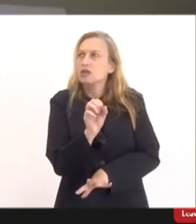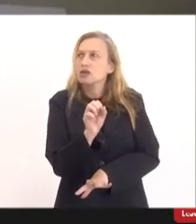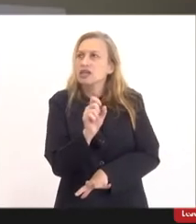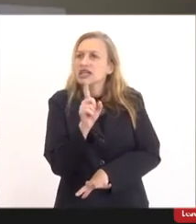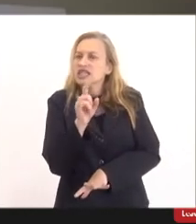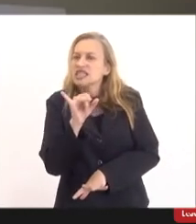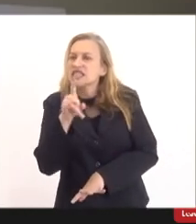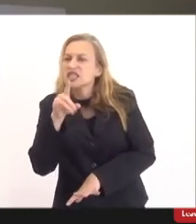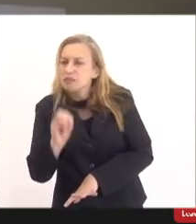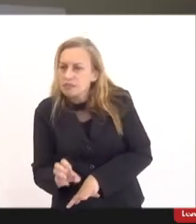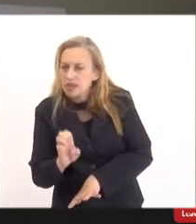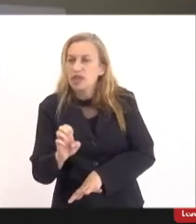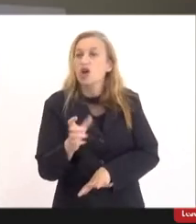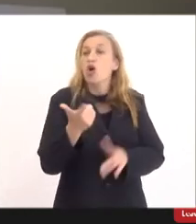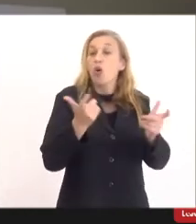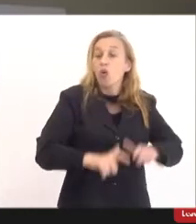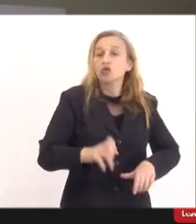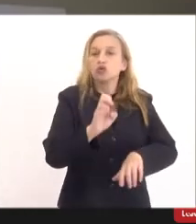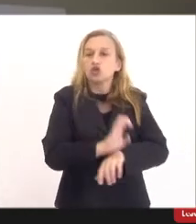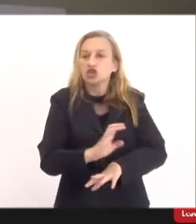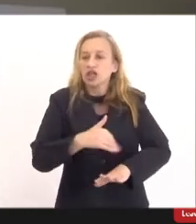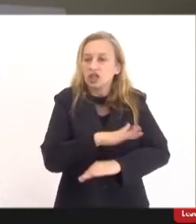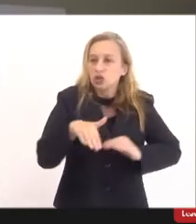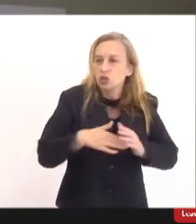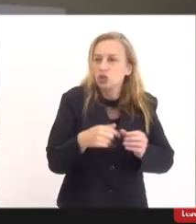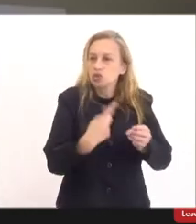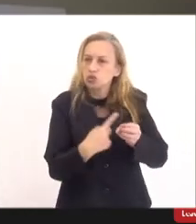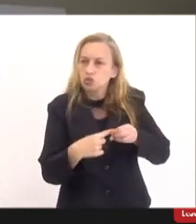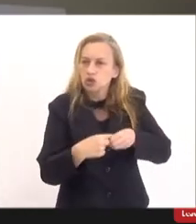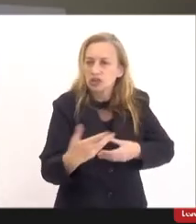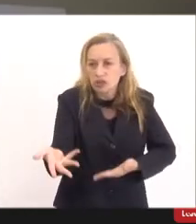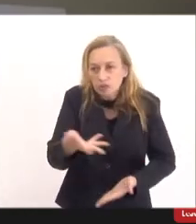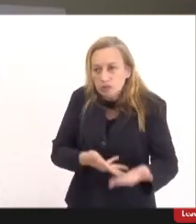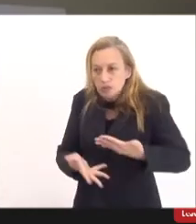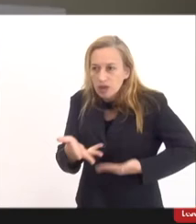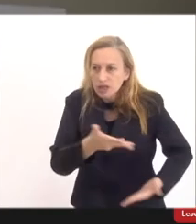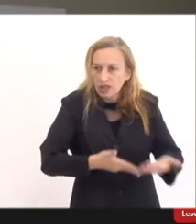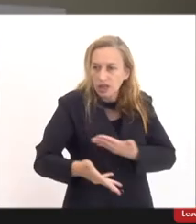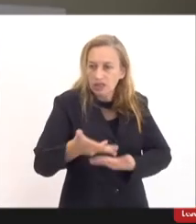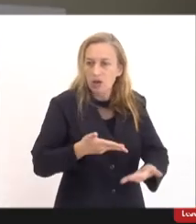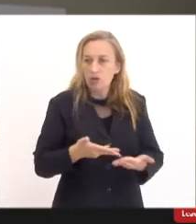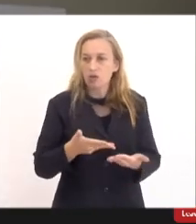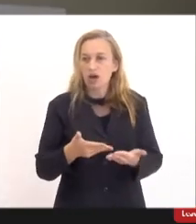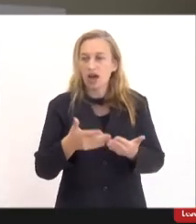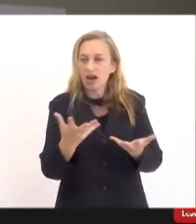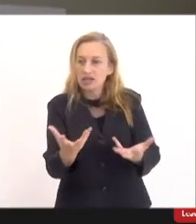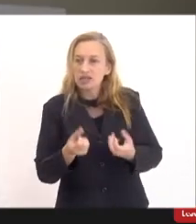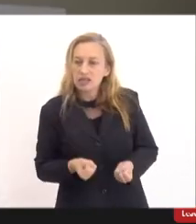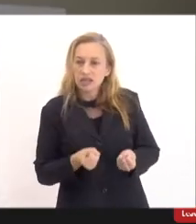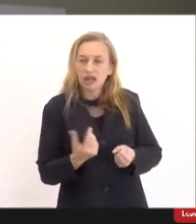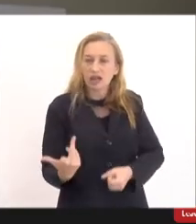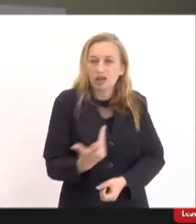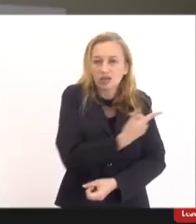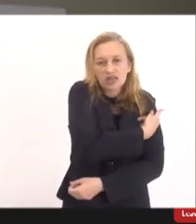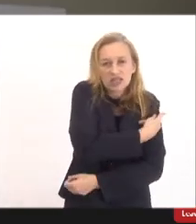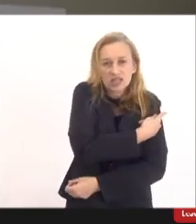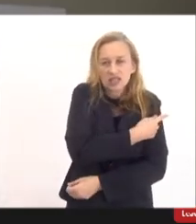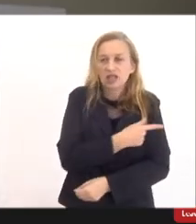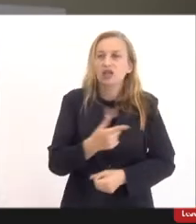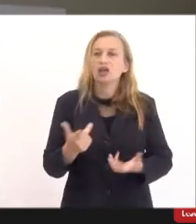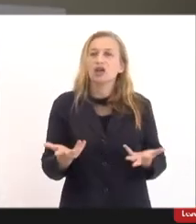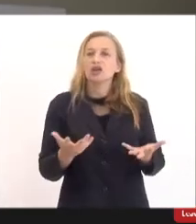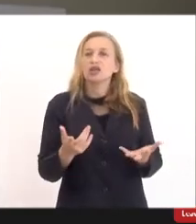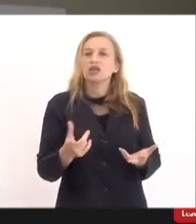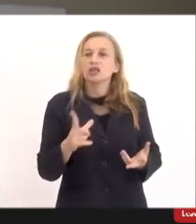onde o Estado e todos os municípios pactuaram a ampla recomendação de aplicação da vacina, a gente tem